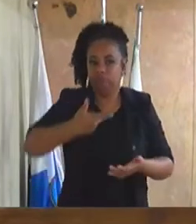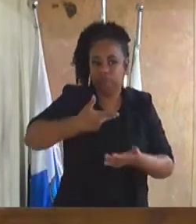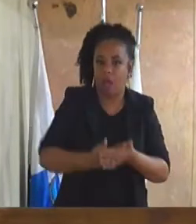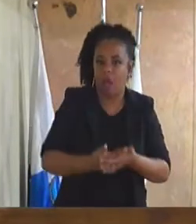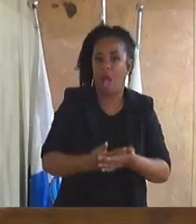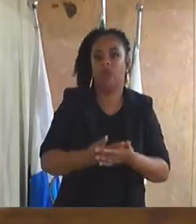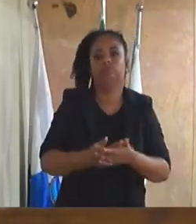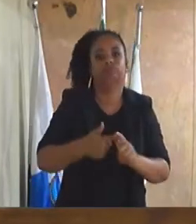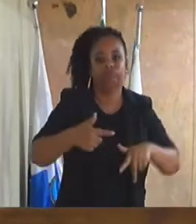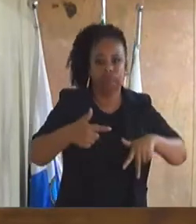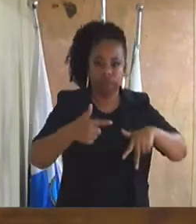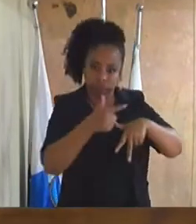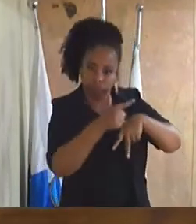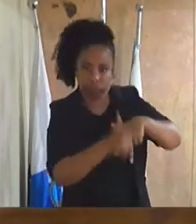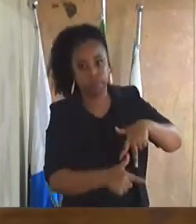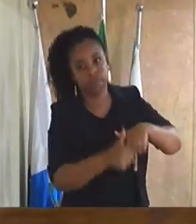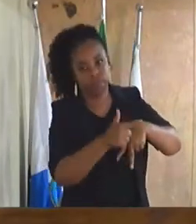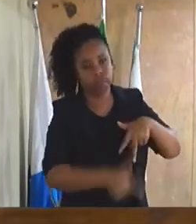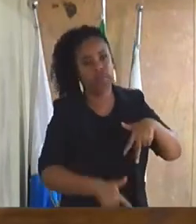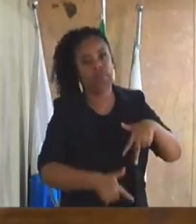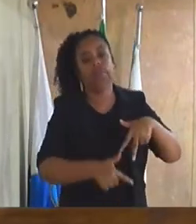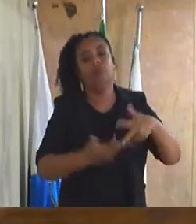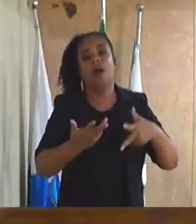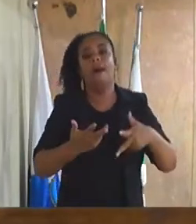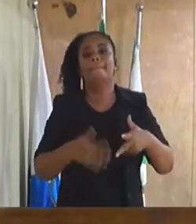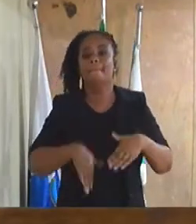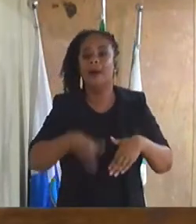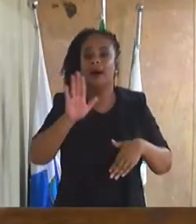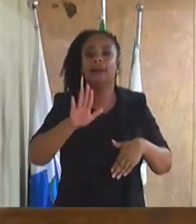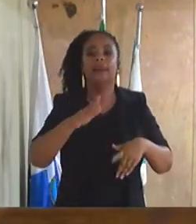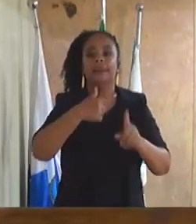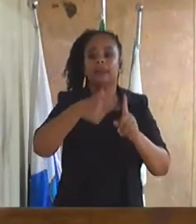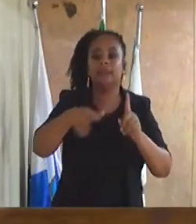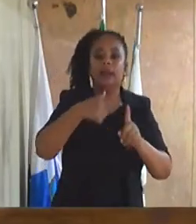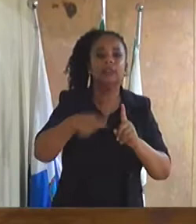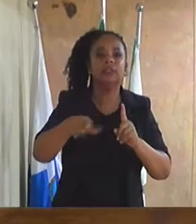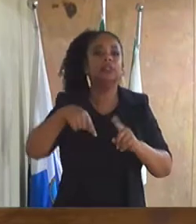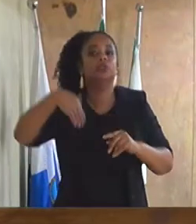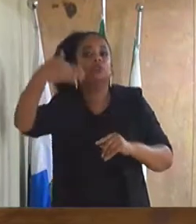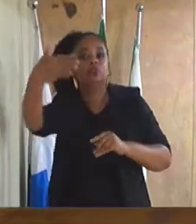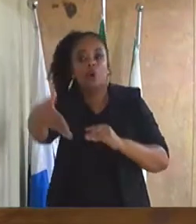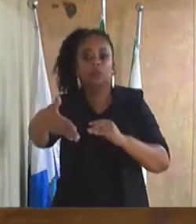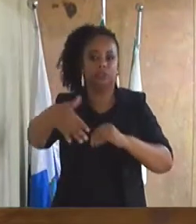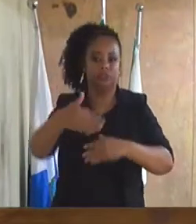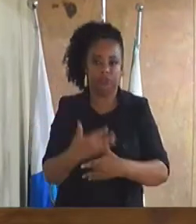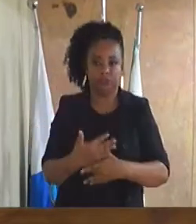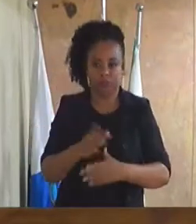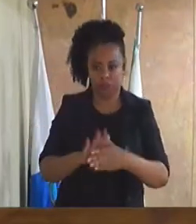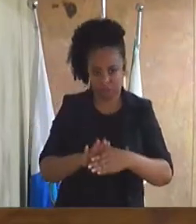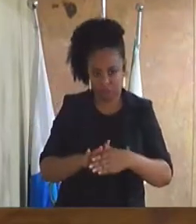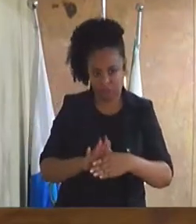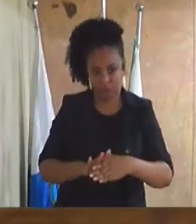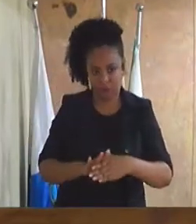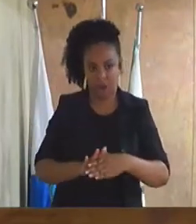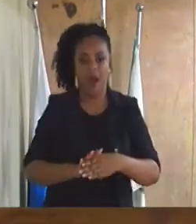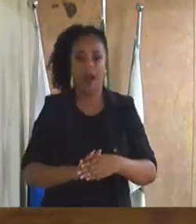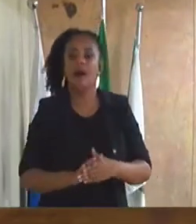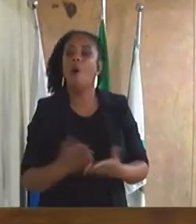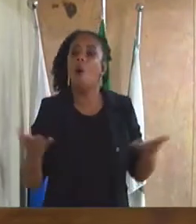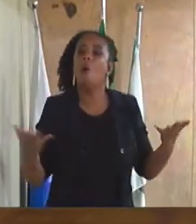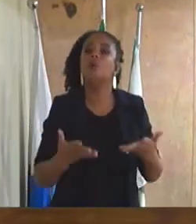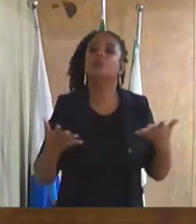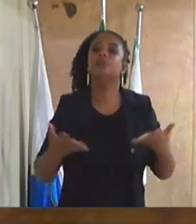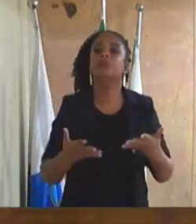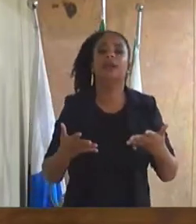mais da metade são de fora de Duque de Caxias, hoje Duque de Caxias está servindo a Baixada Fluminense,